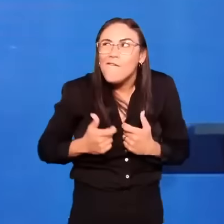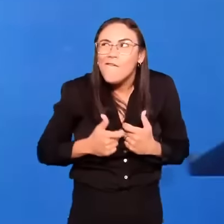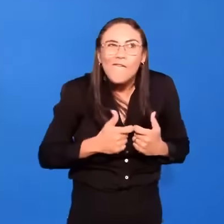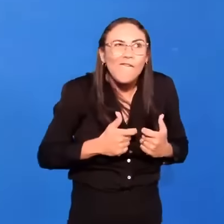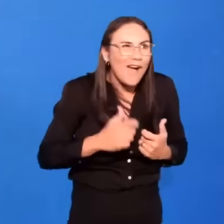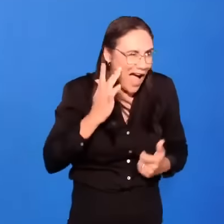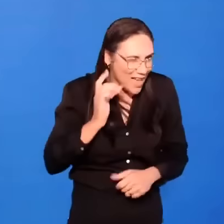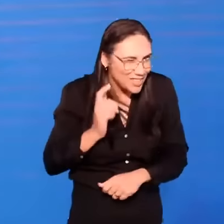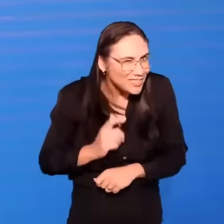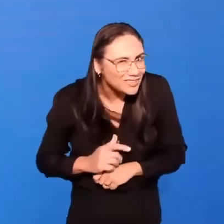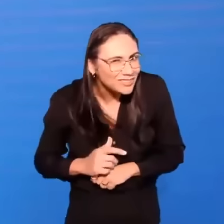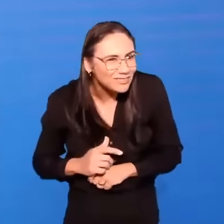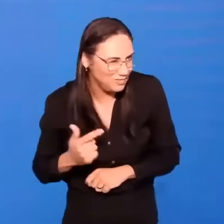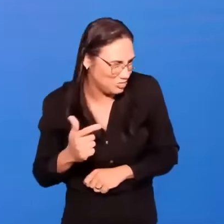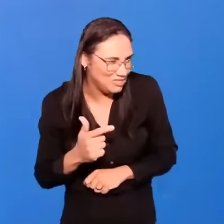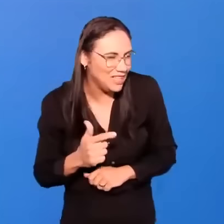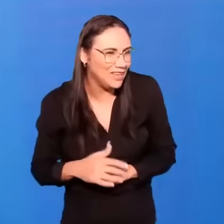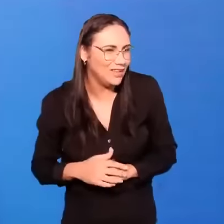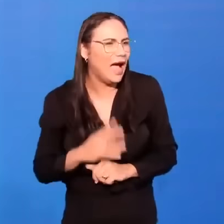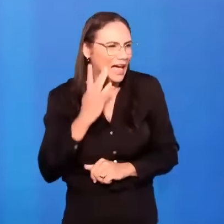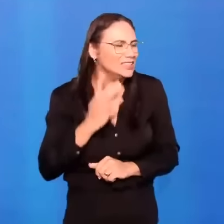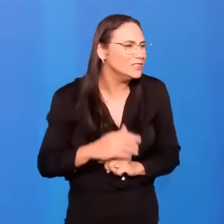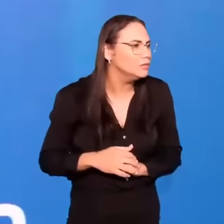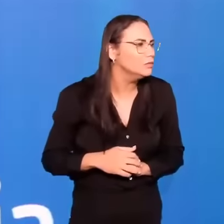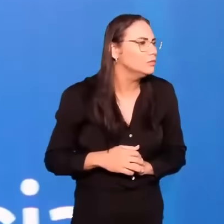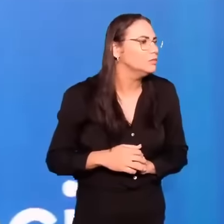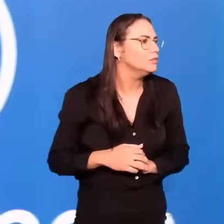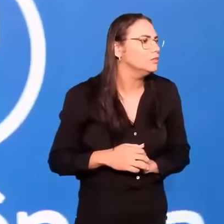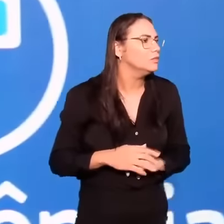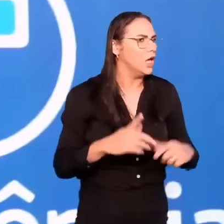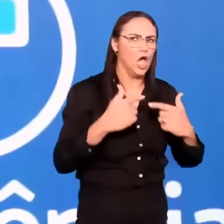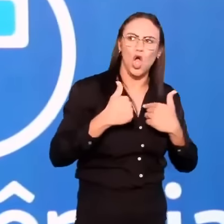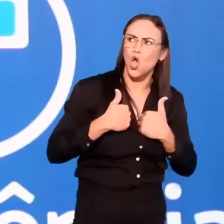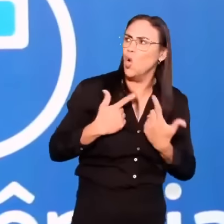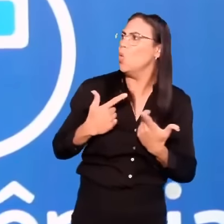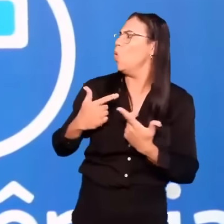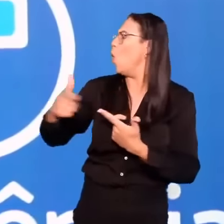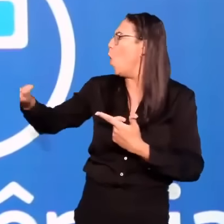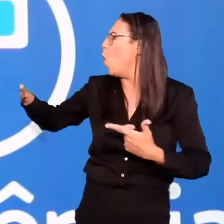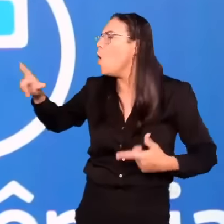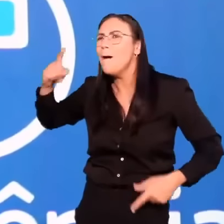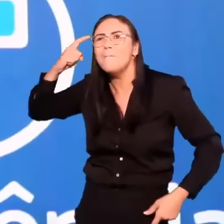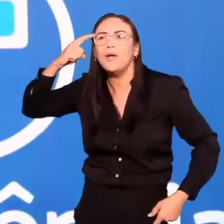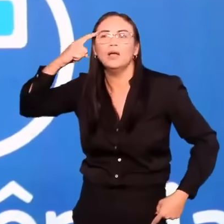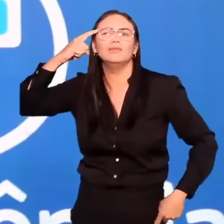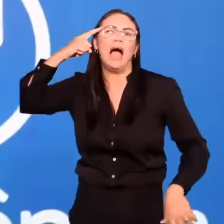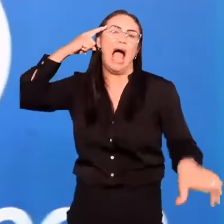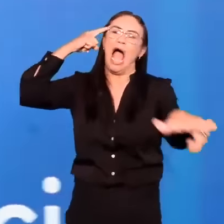envolvidas com esse pecado. Você acha que eu. Ou alguns aqui são ingênuos de pensar.